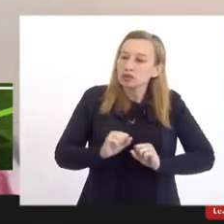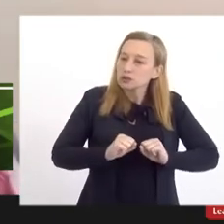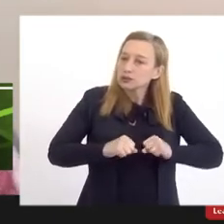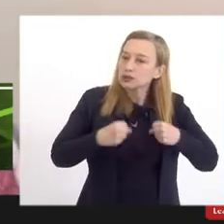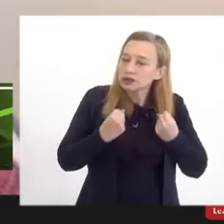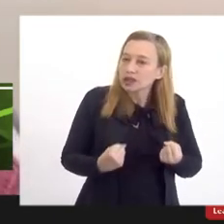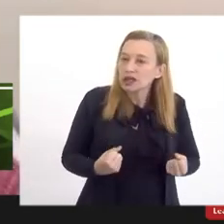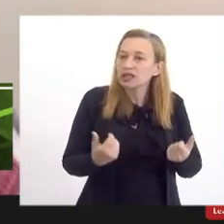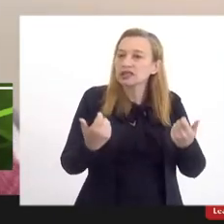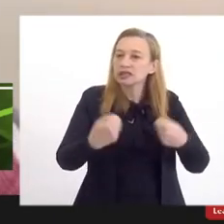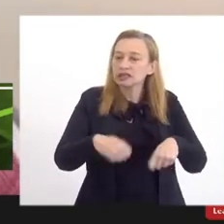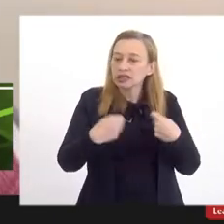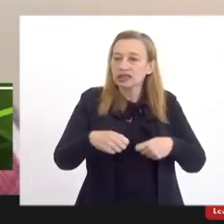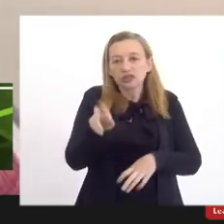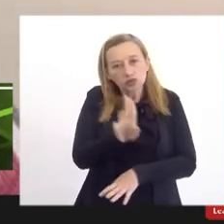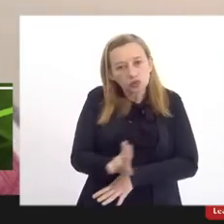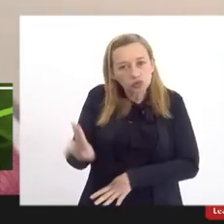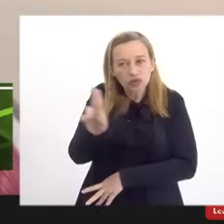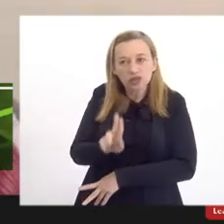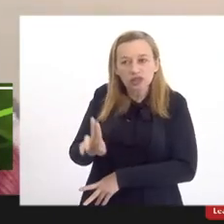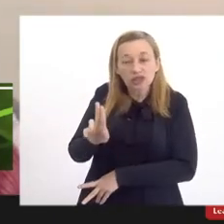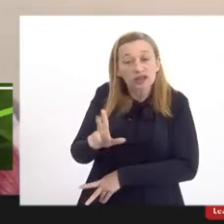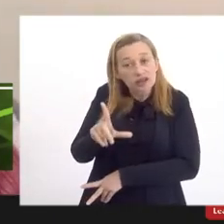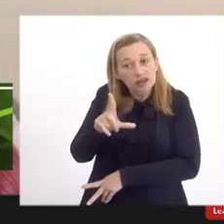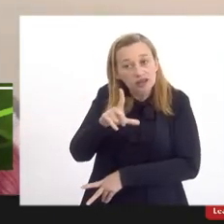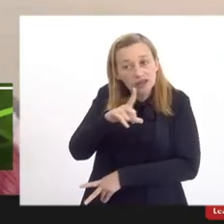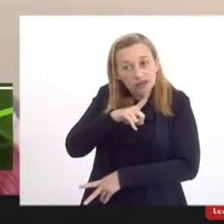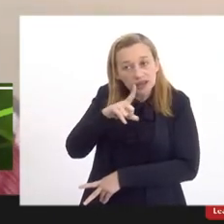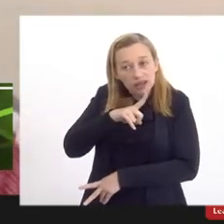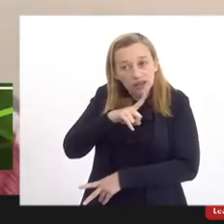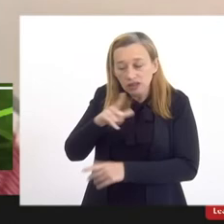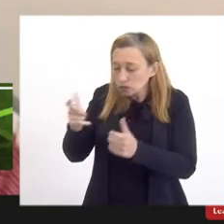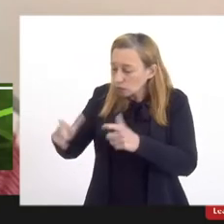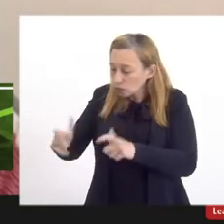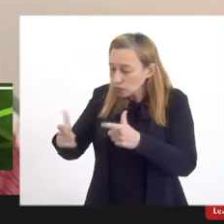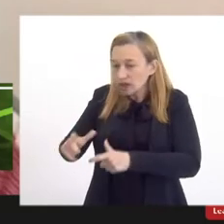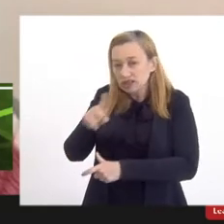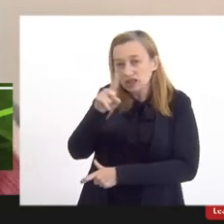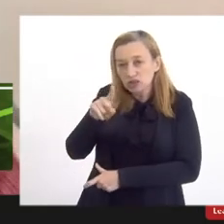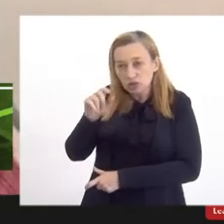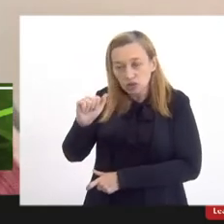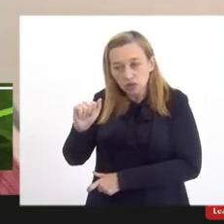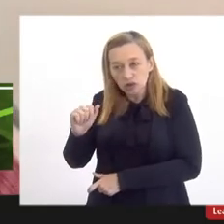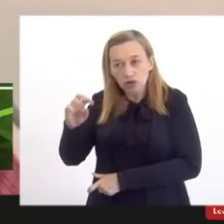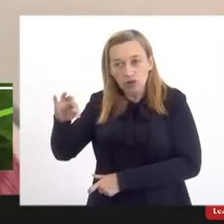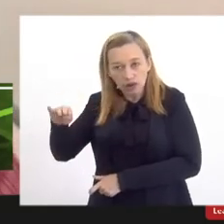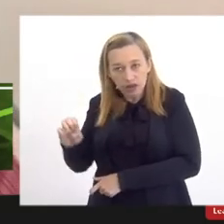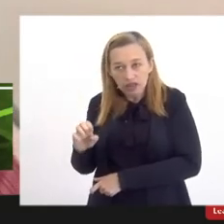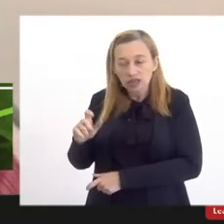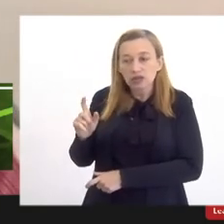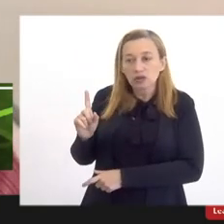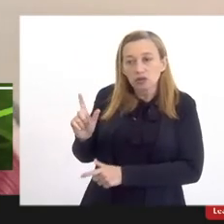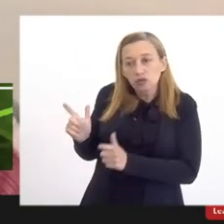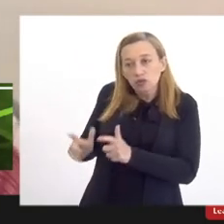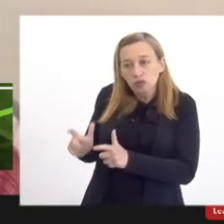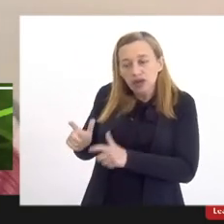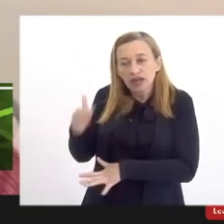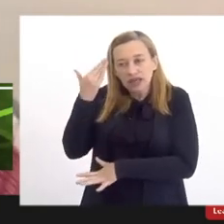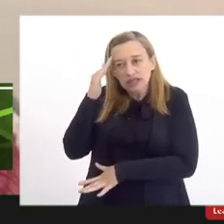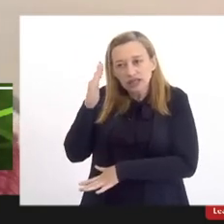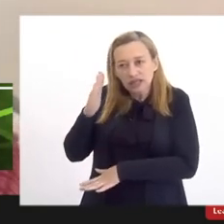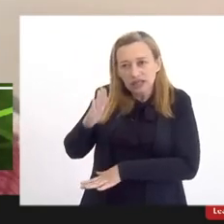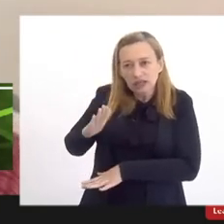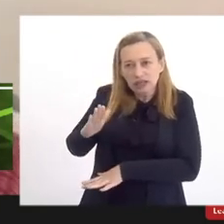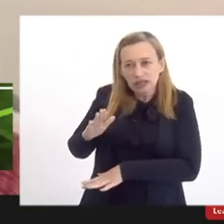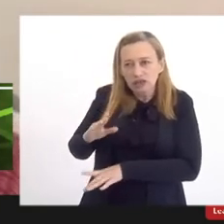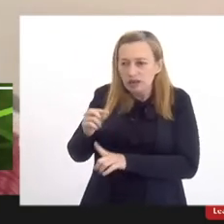a necessidade de uma universidade que exista numa região como a Zona Oeste, uma região que compreende quase que